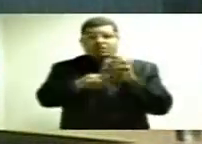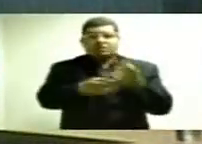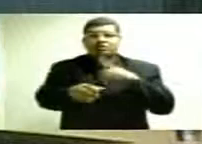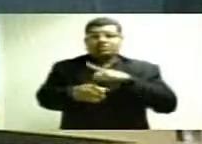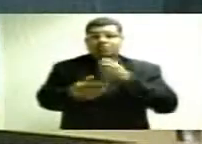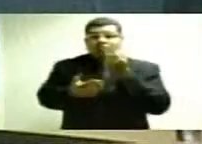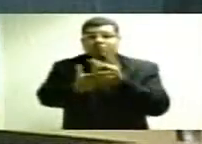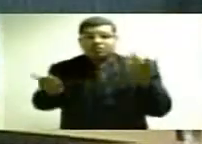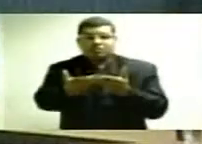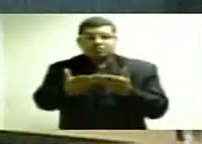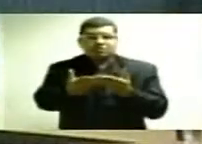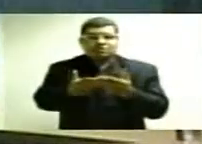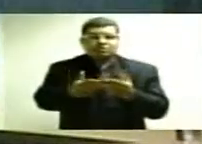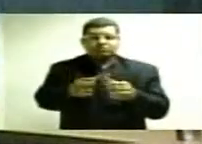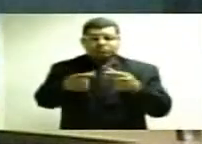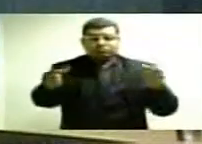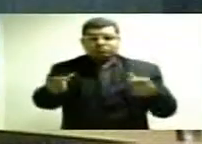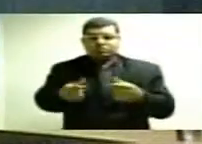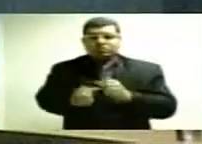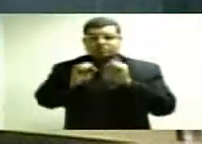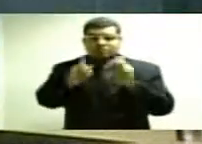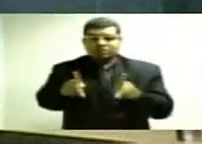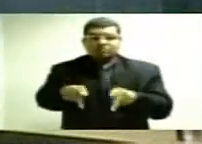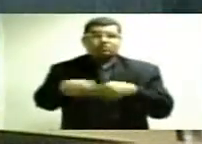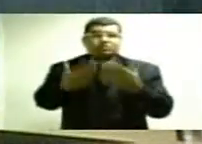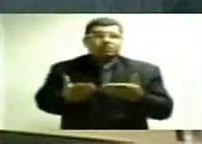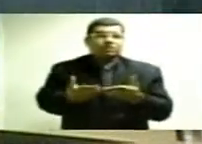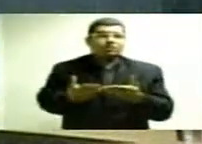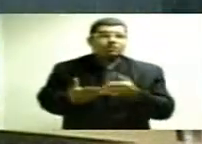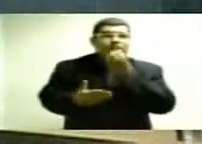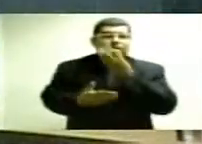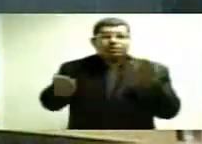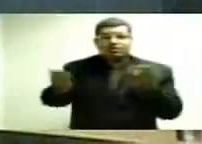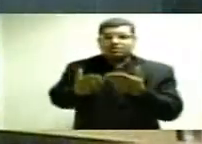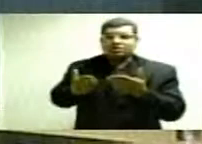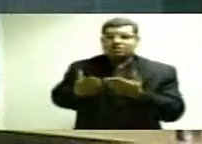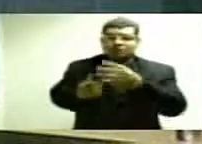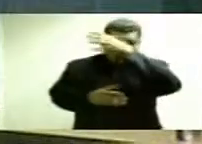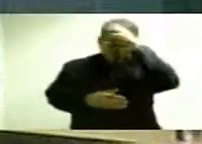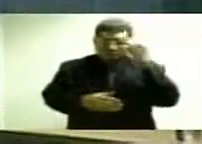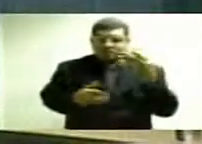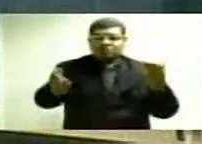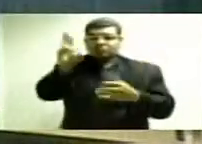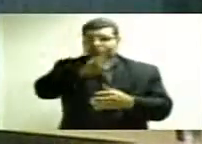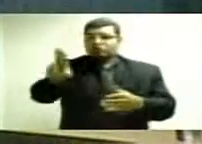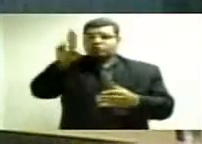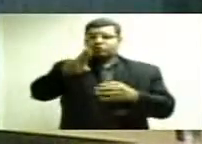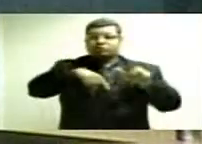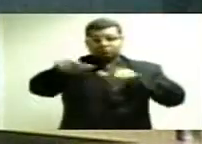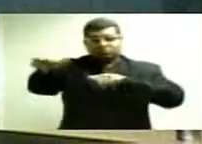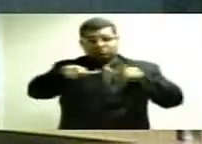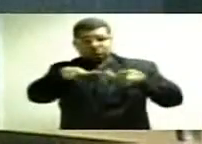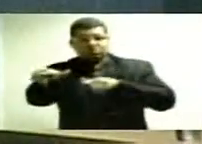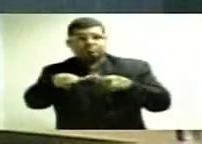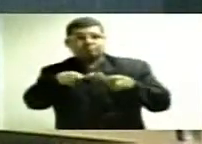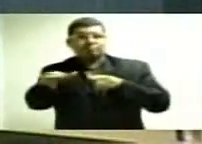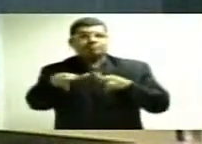que tem que pagar de pensões e de aposentadorias. Então, o Amazonas Prev utiliza o superávit